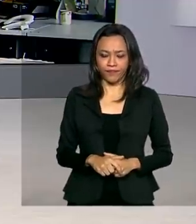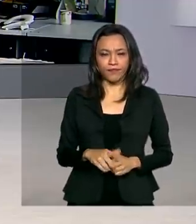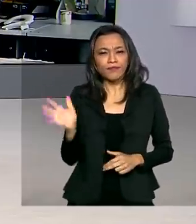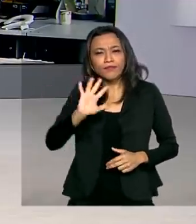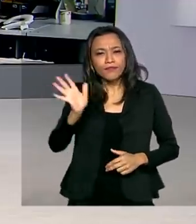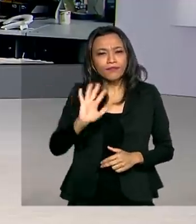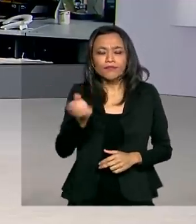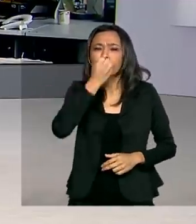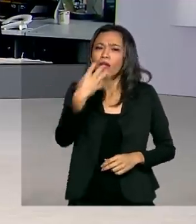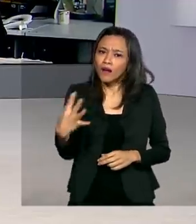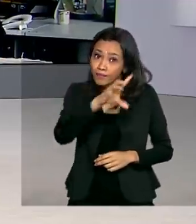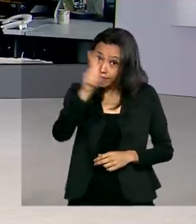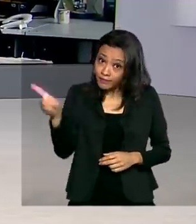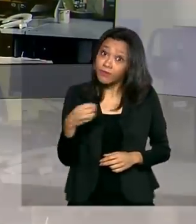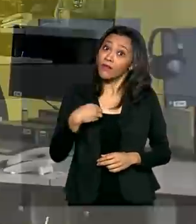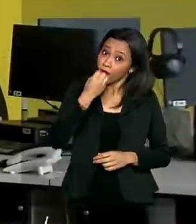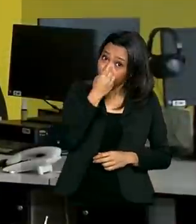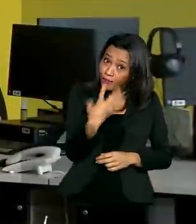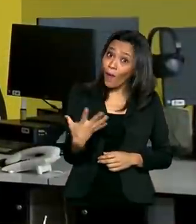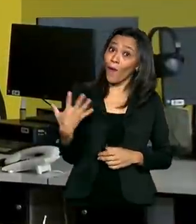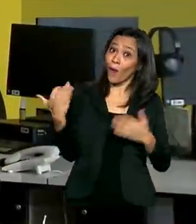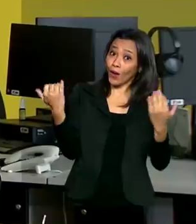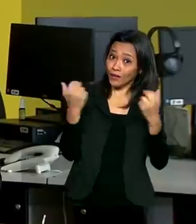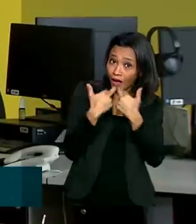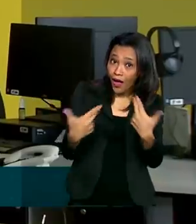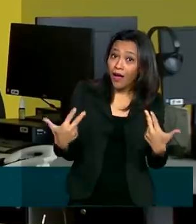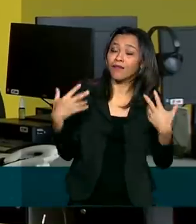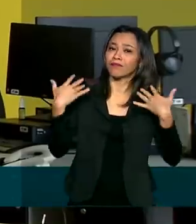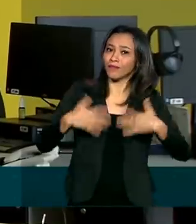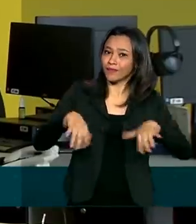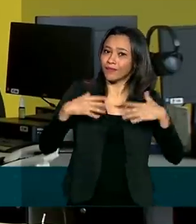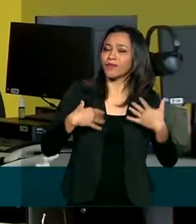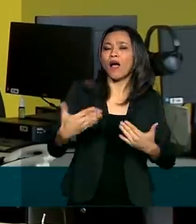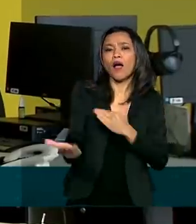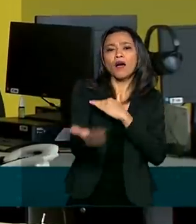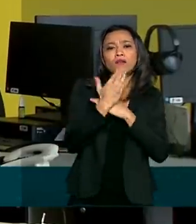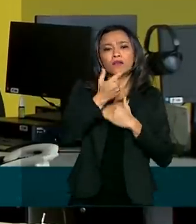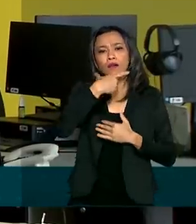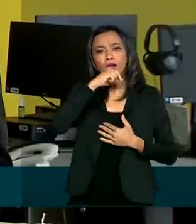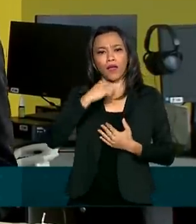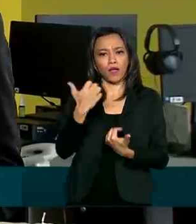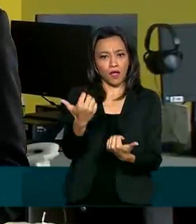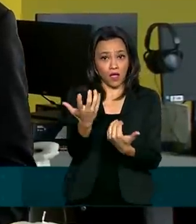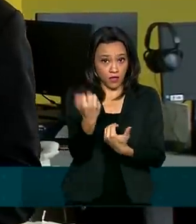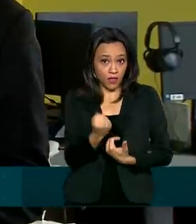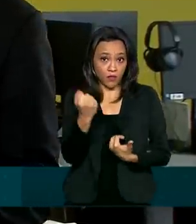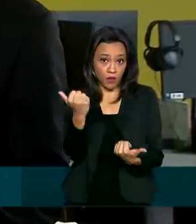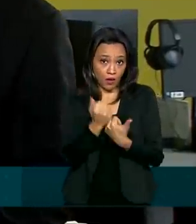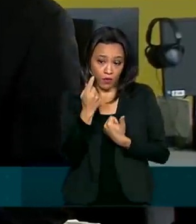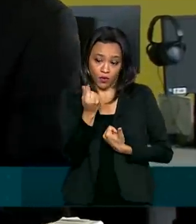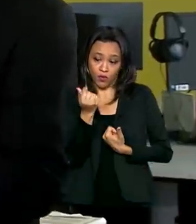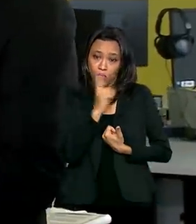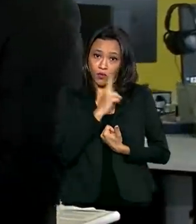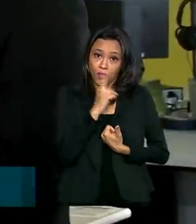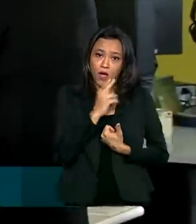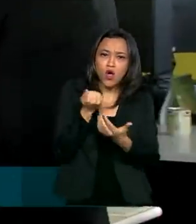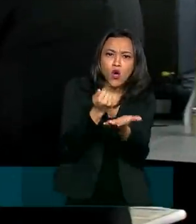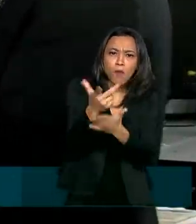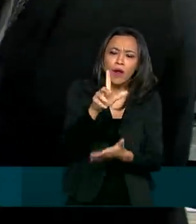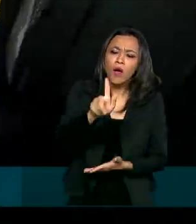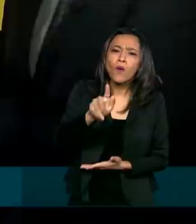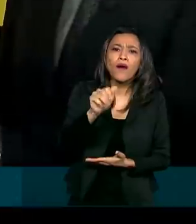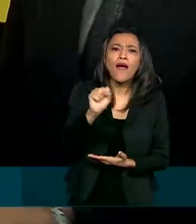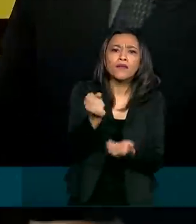Olá, Renata, bom dia! É uma boa notícia que vai facilitar a vida de quem recebe o auxílio emergencial. Para comprar o botijão de gás é muito